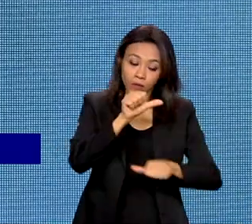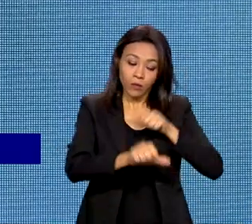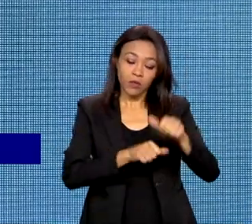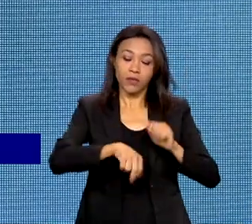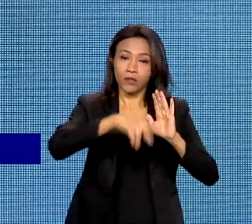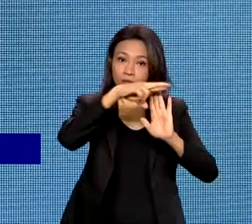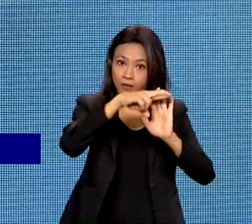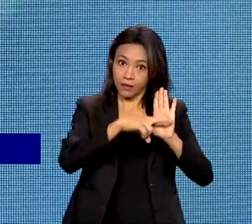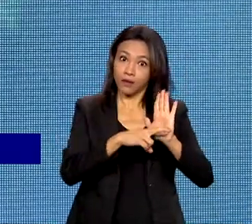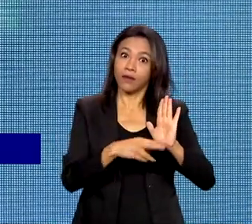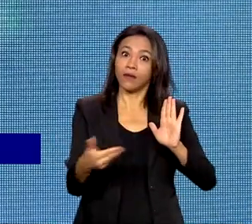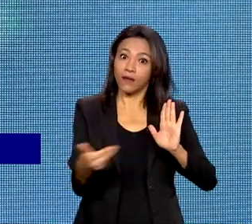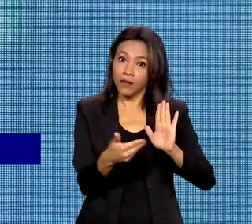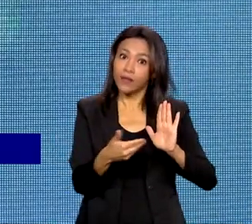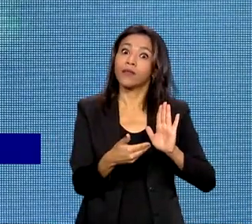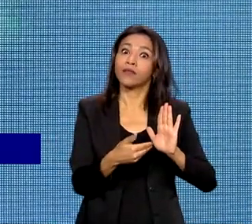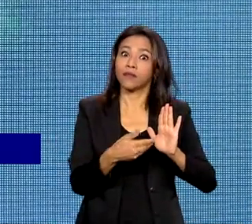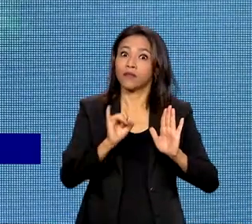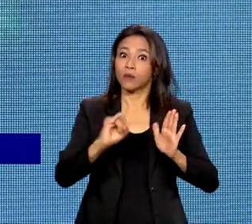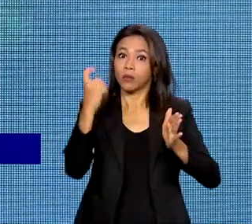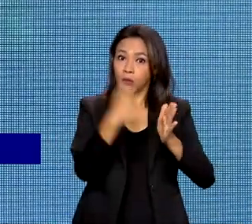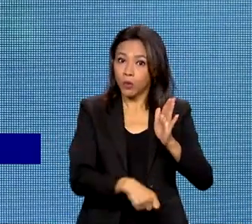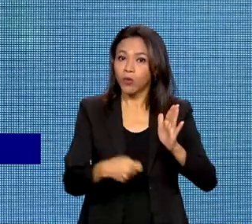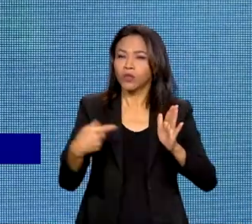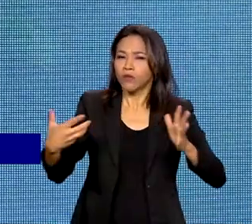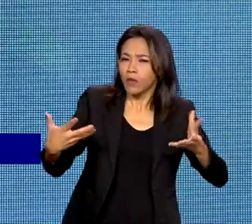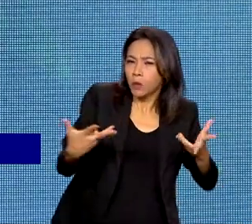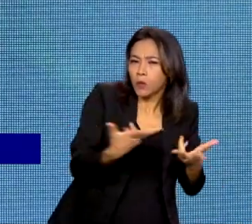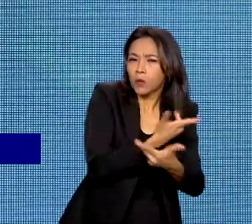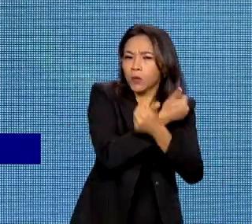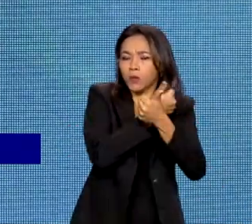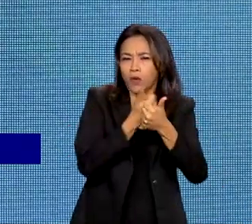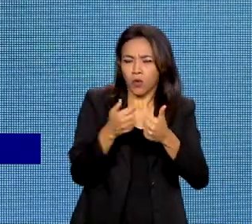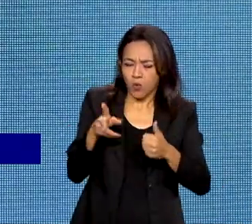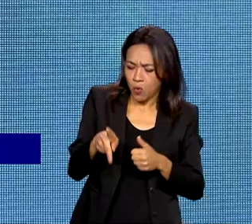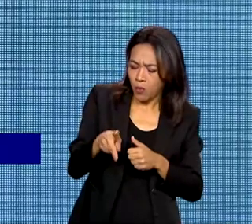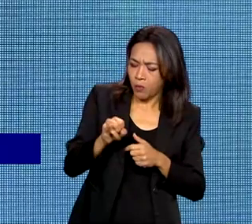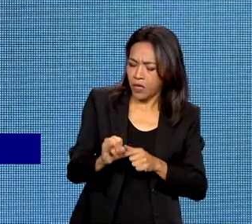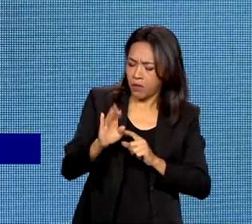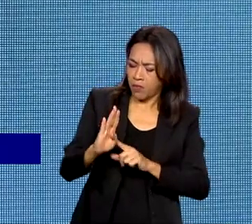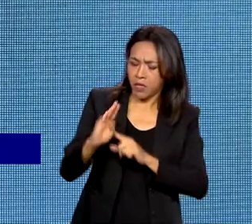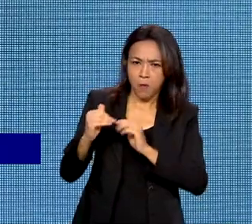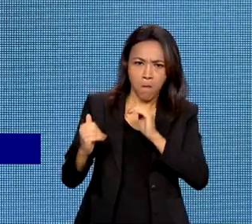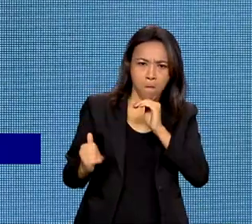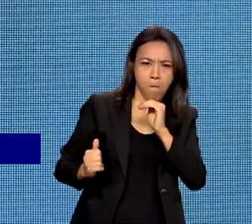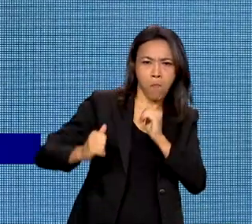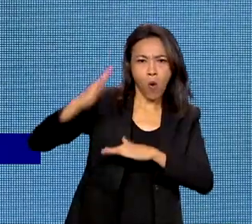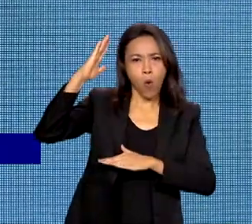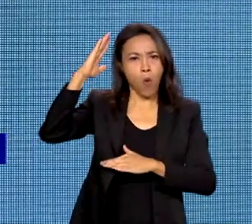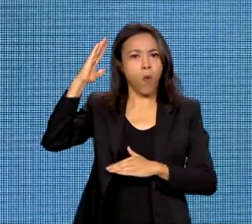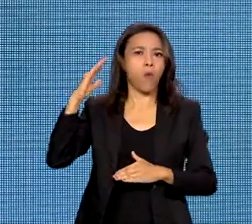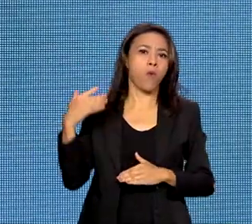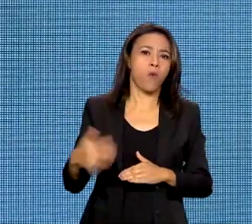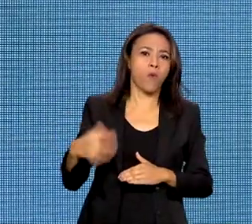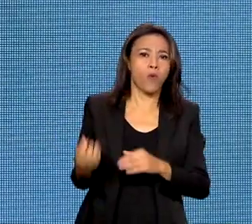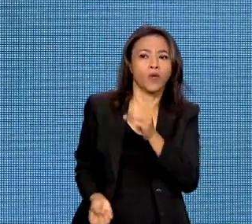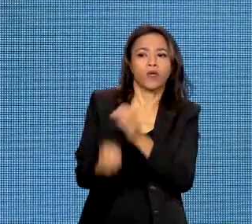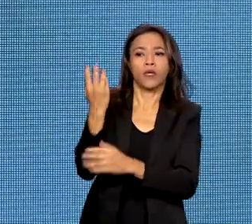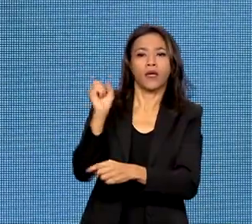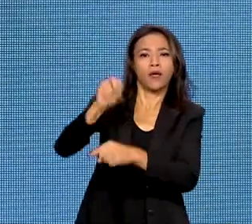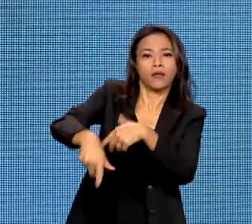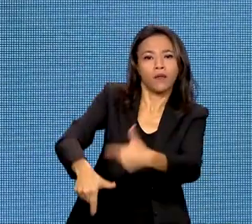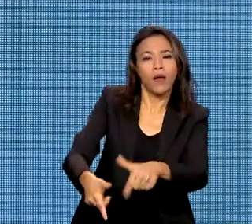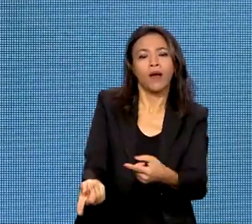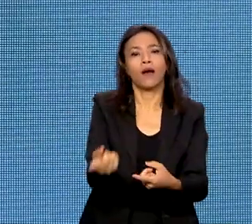traz eficiência econômica, faz o PIB crescer, gerar investimento, emprego, renda